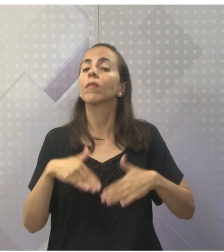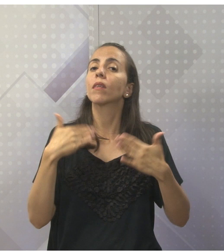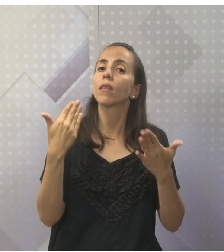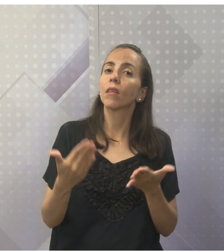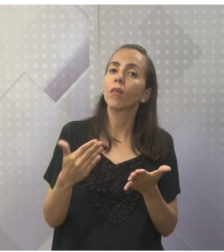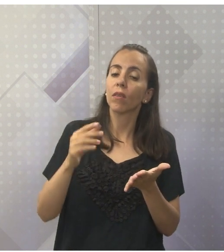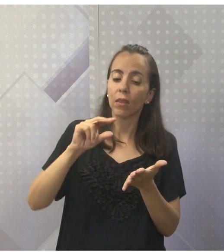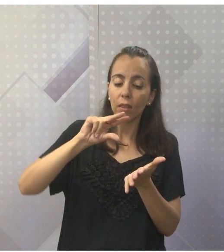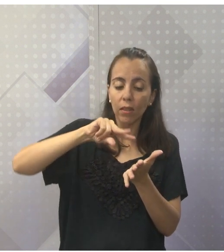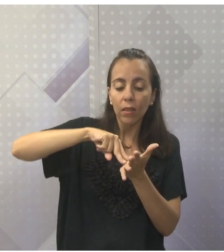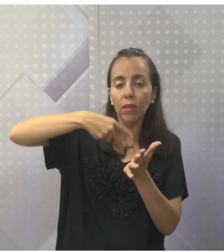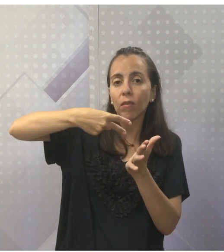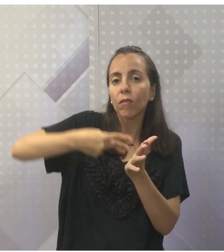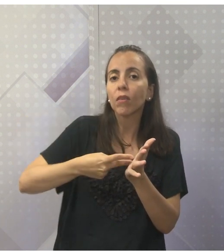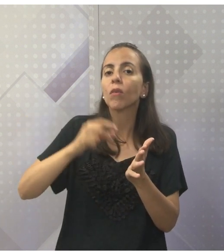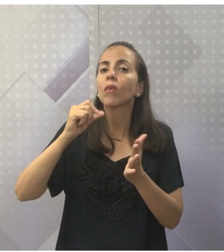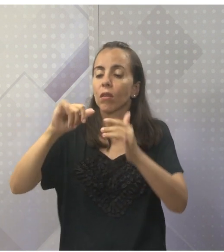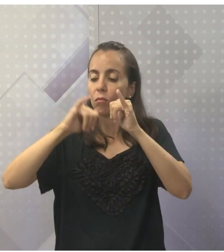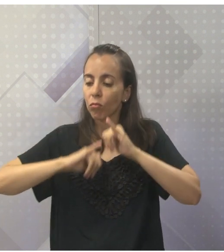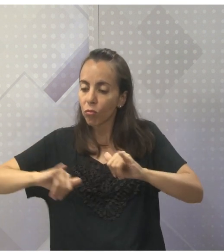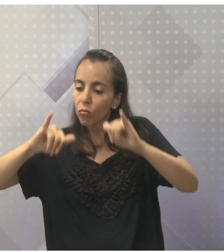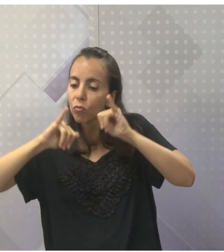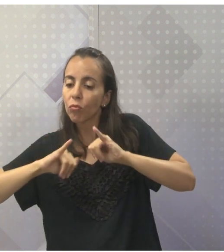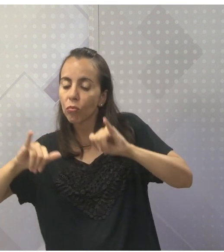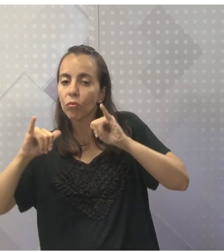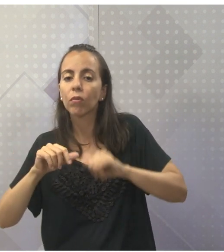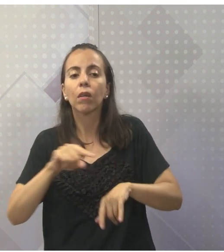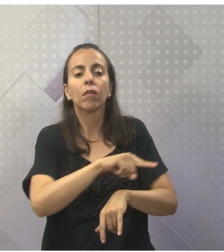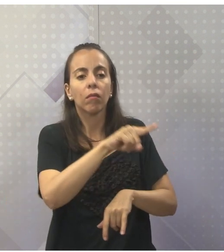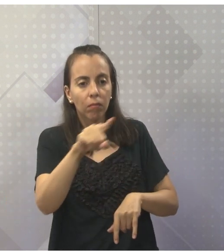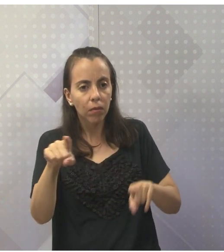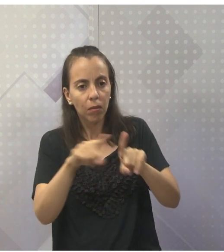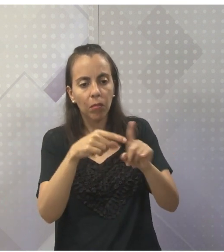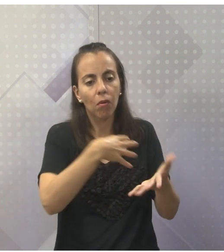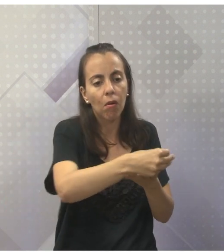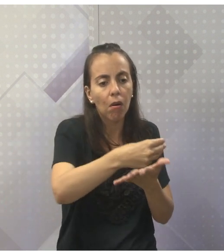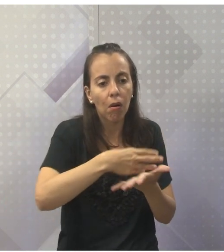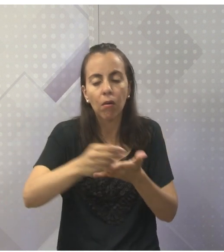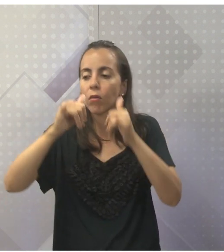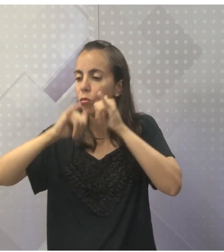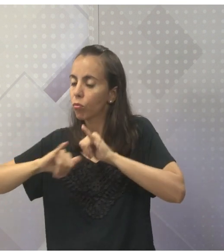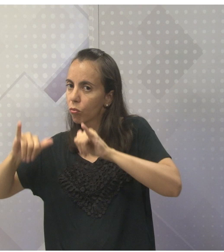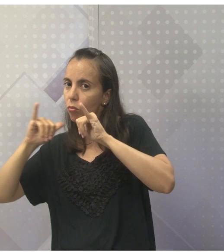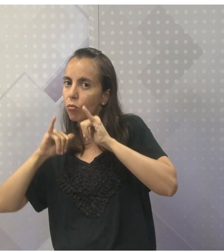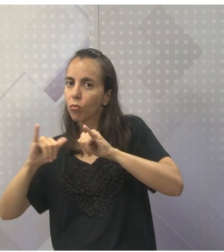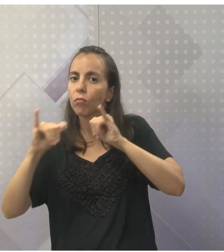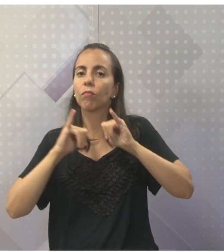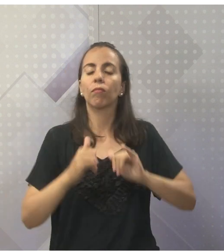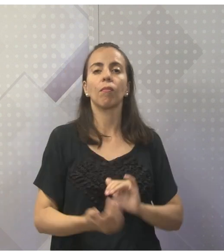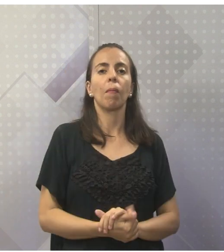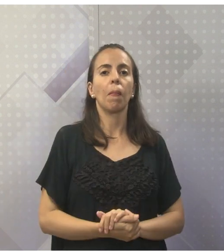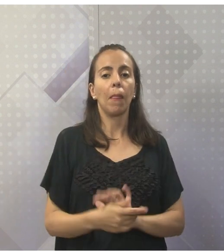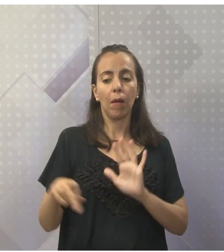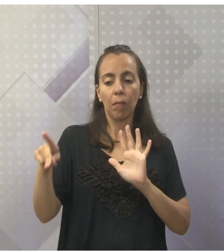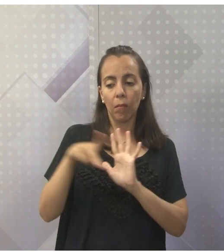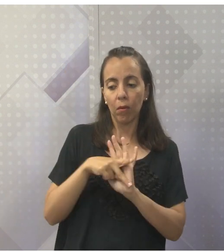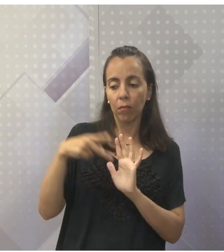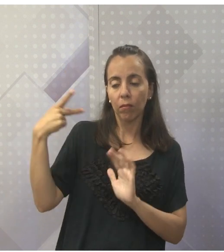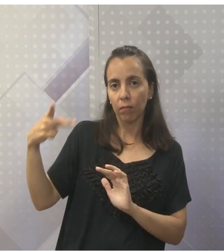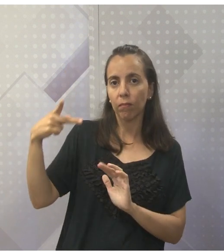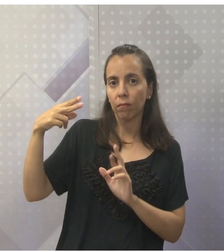recitação, ou algo que deve ser recitado, tá bom? Isso é a palavra deles, né?